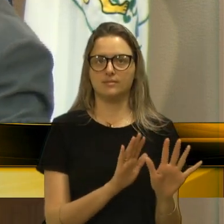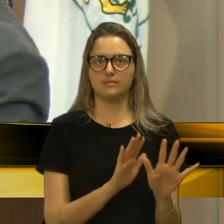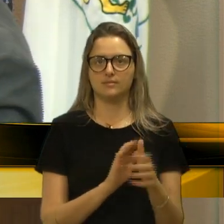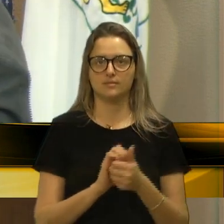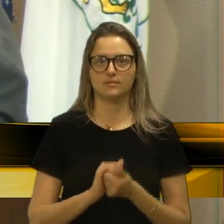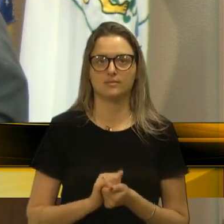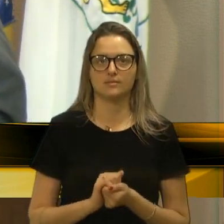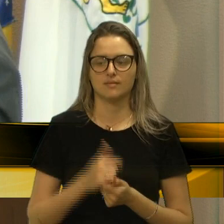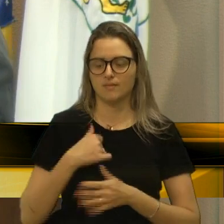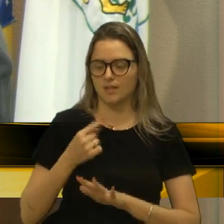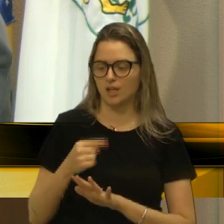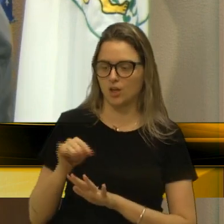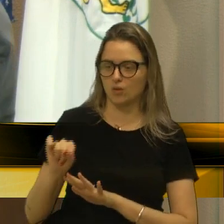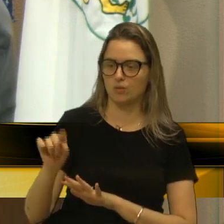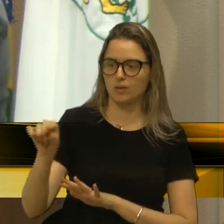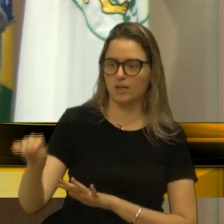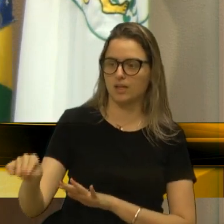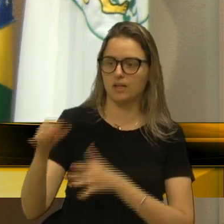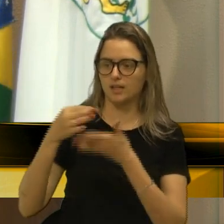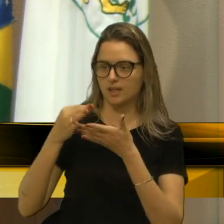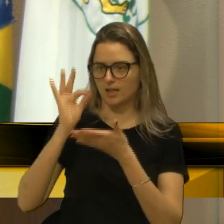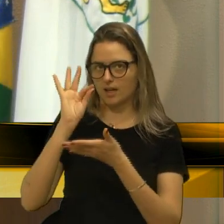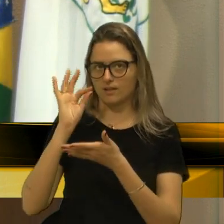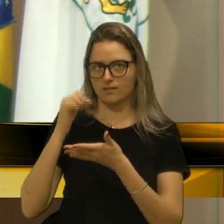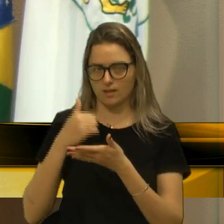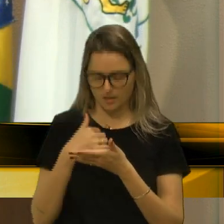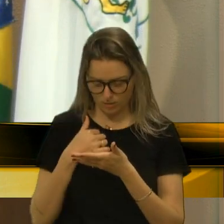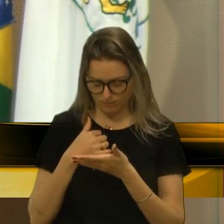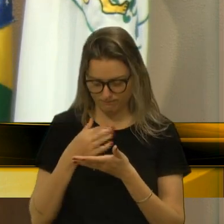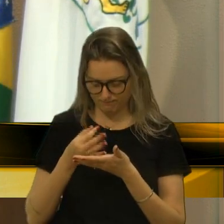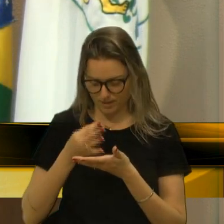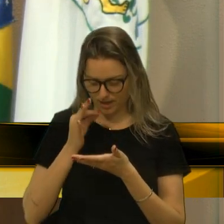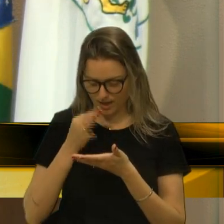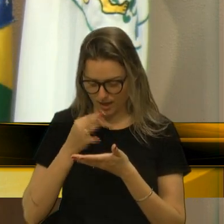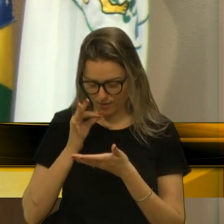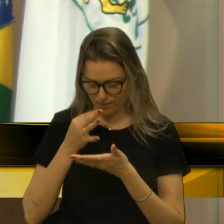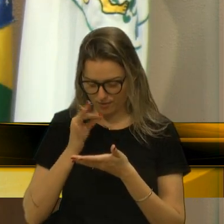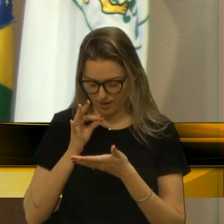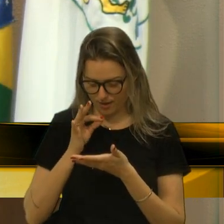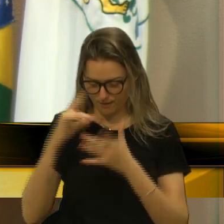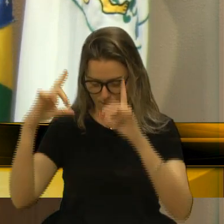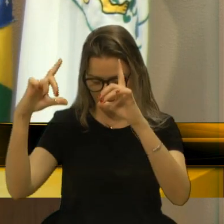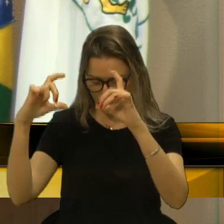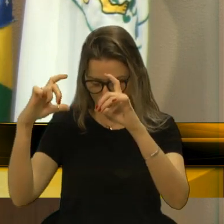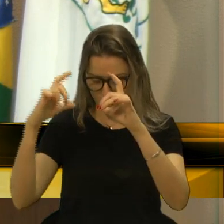Agora, eu fui ali dentro tomar um café, baixei a cabeça, tomando um cafezinho.